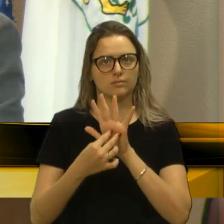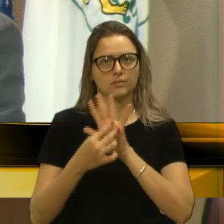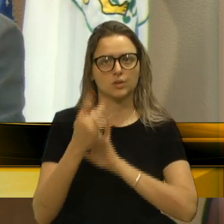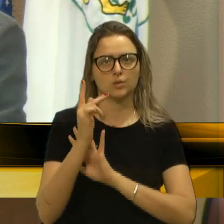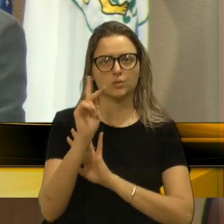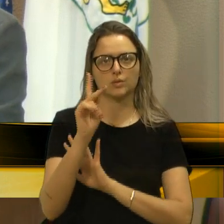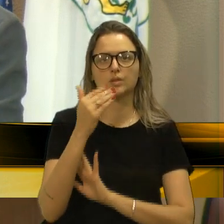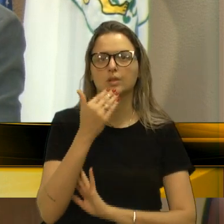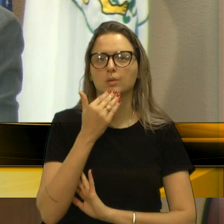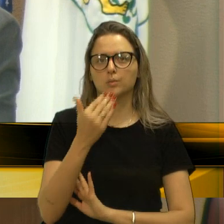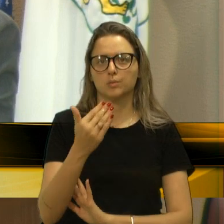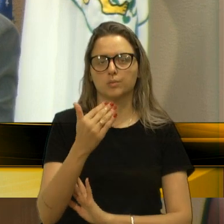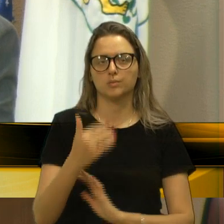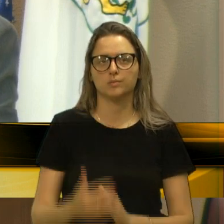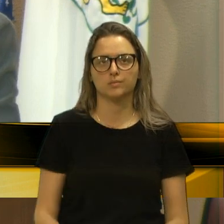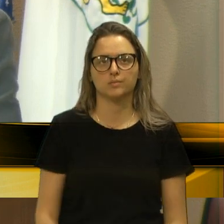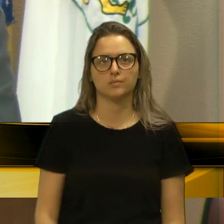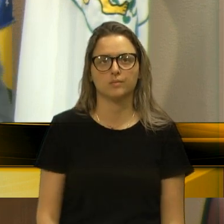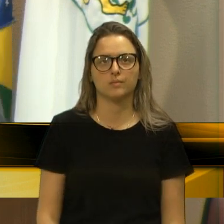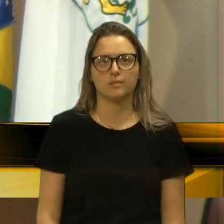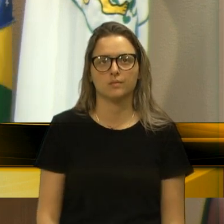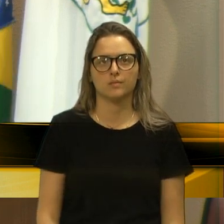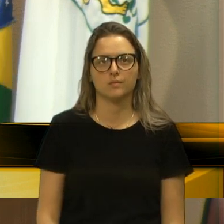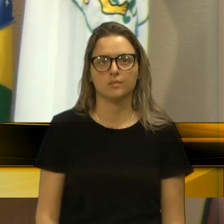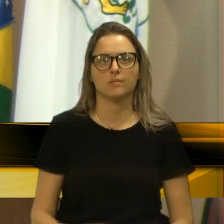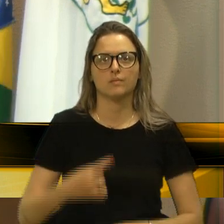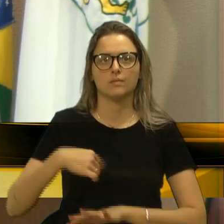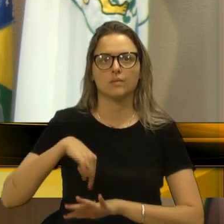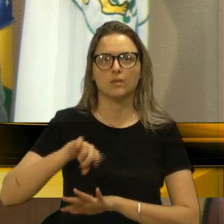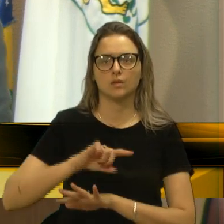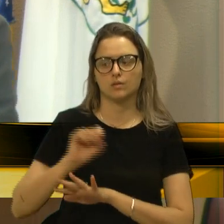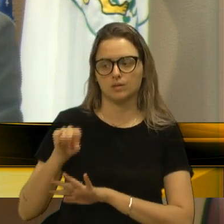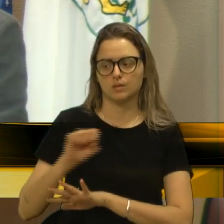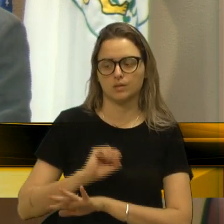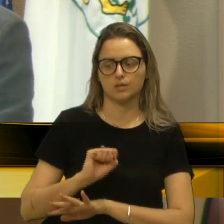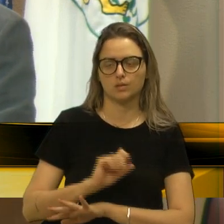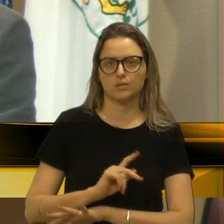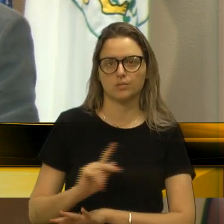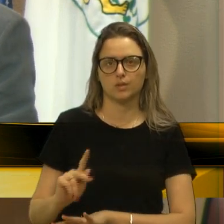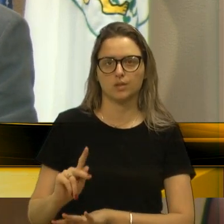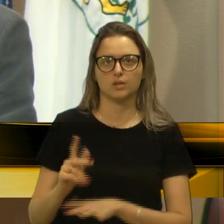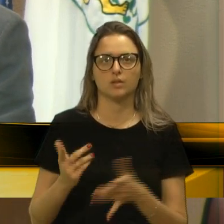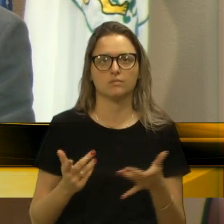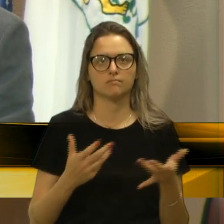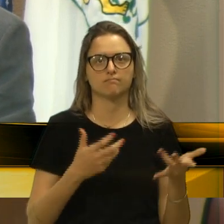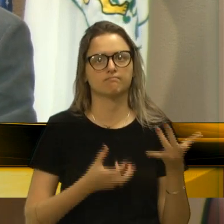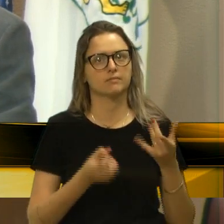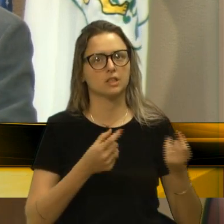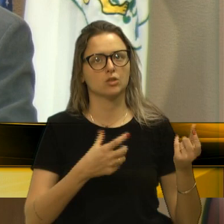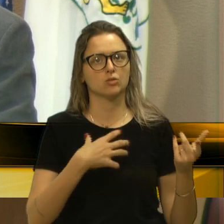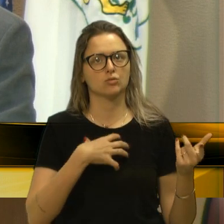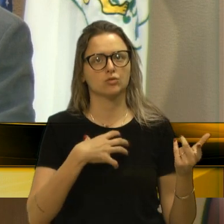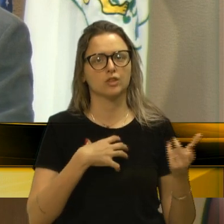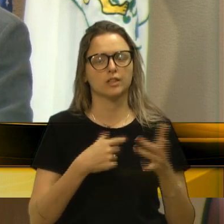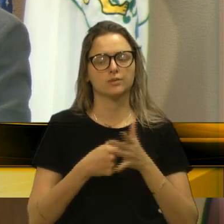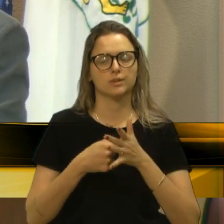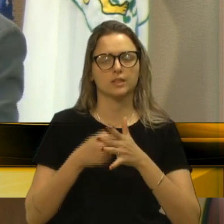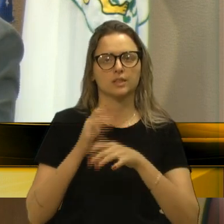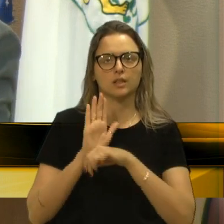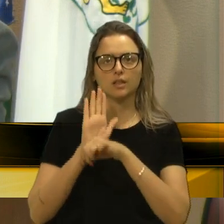reivindicação e estaremos buscando, senhor presidente, de alguma forma, tentar ajudar